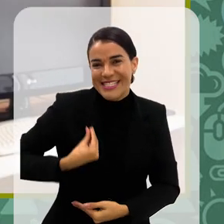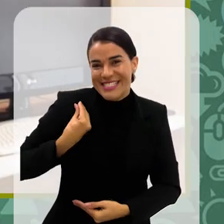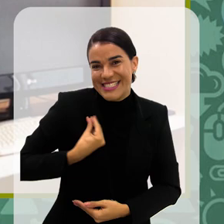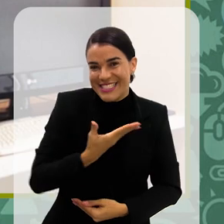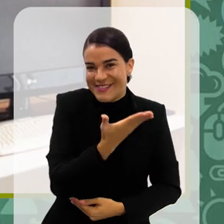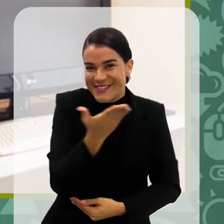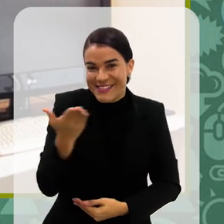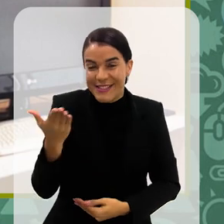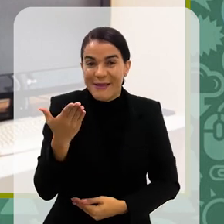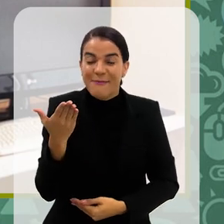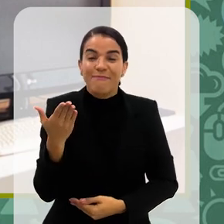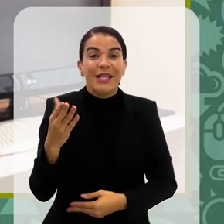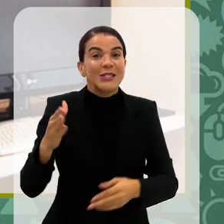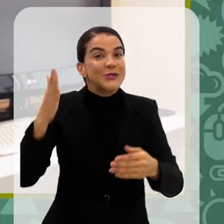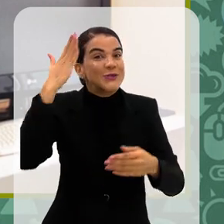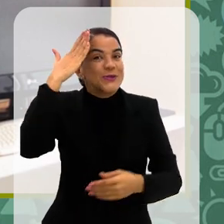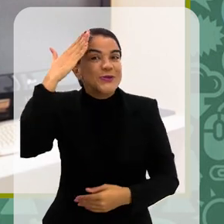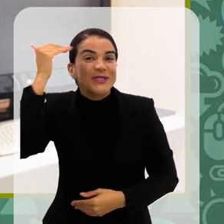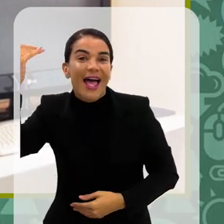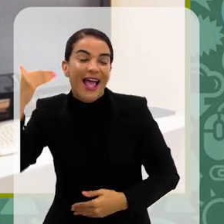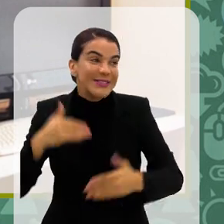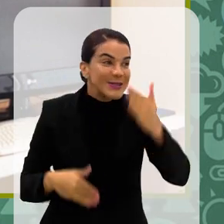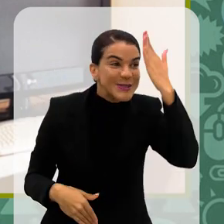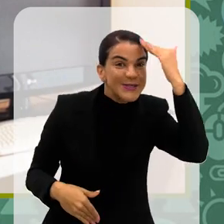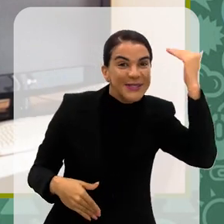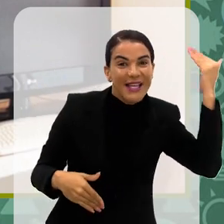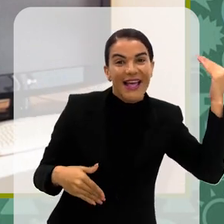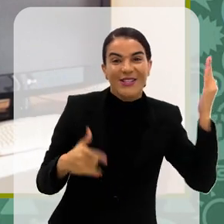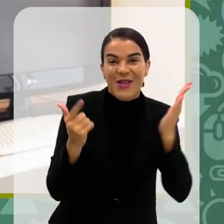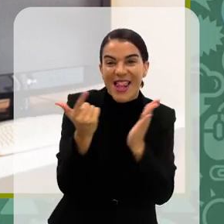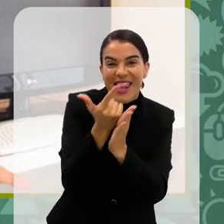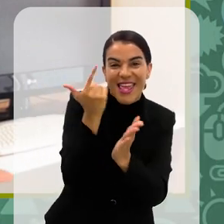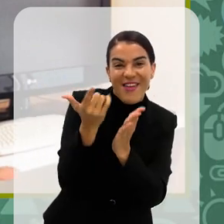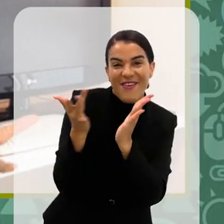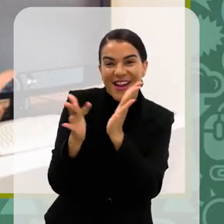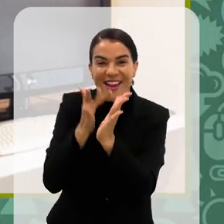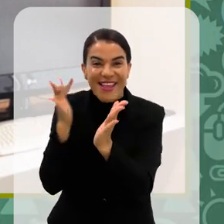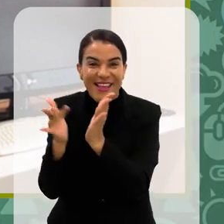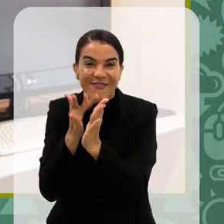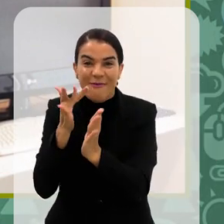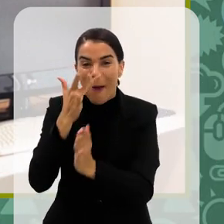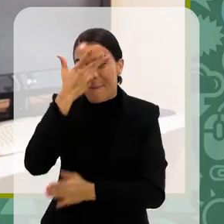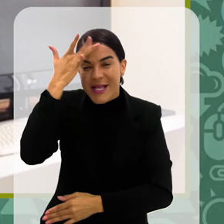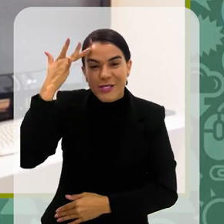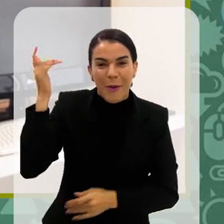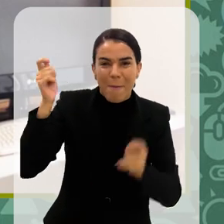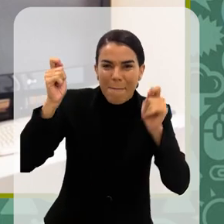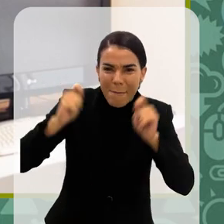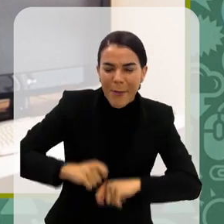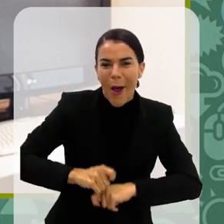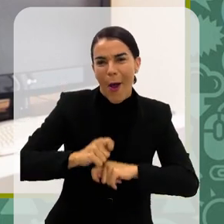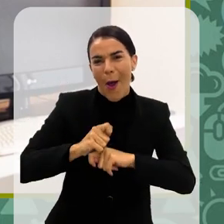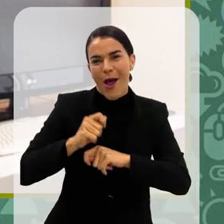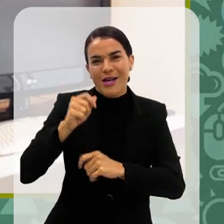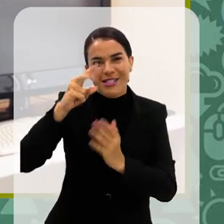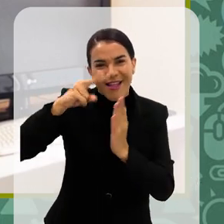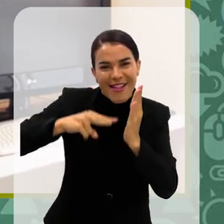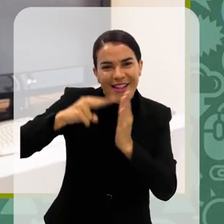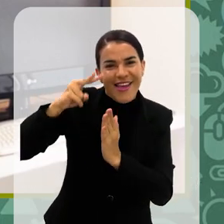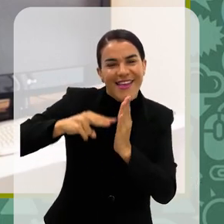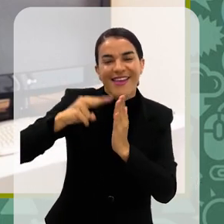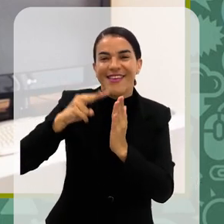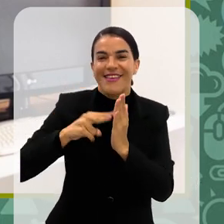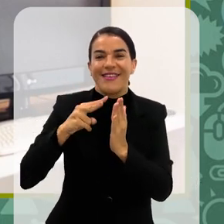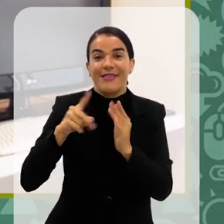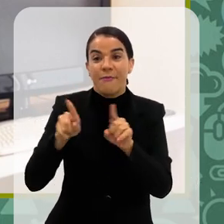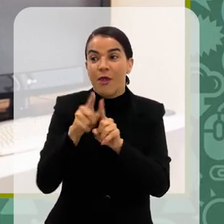vocês, foi muito bom o nosso papo, desejo muito sucesso, mais livros aí, que mais pessoas possam usufruir do conteúdo